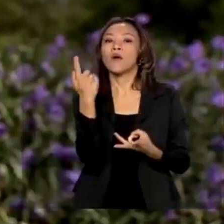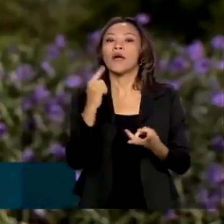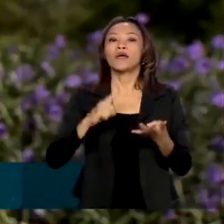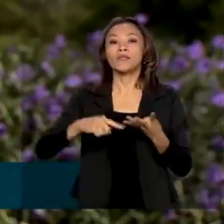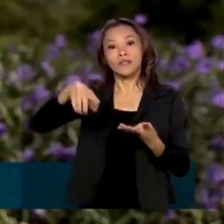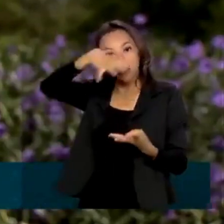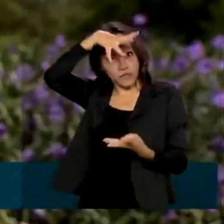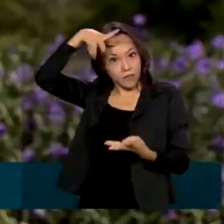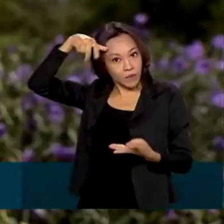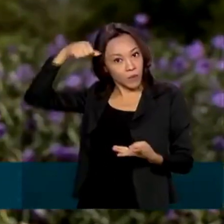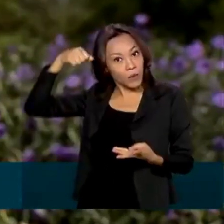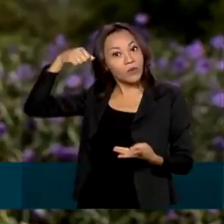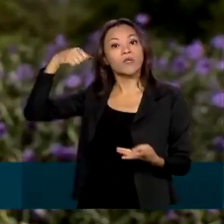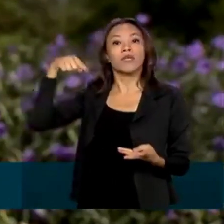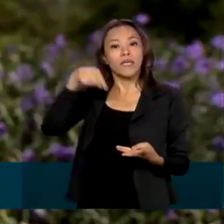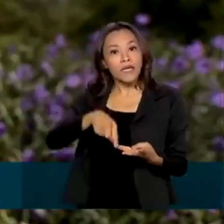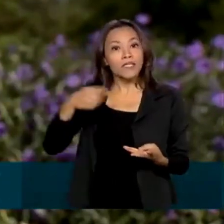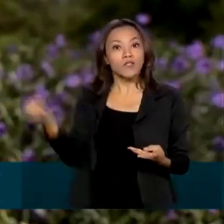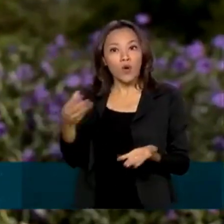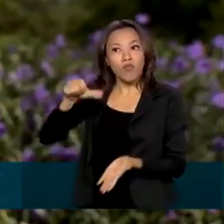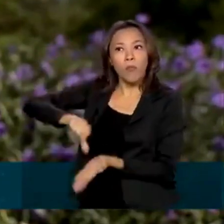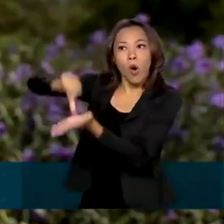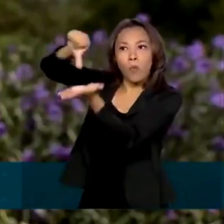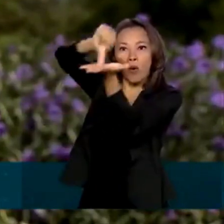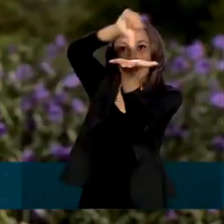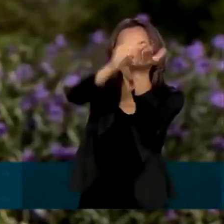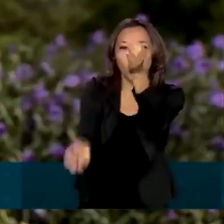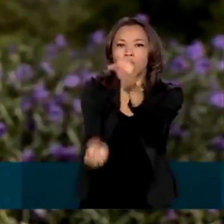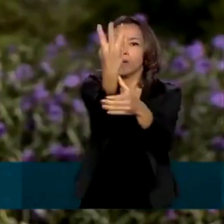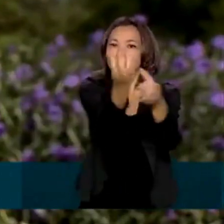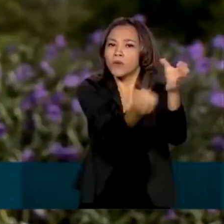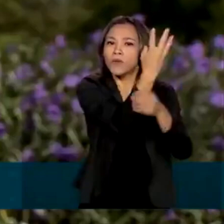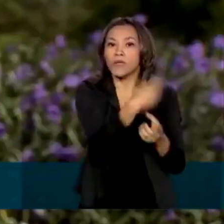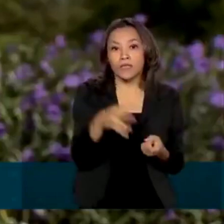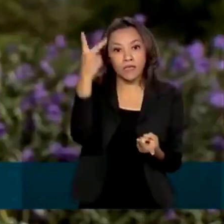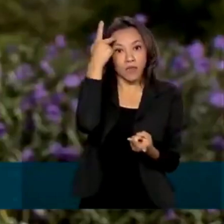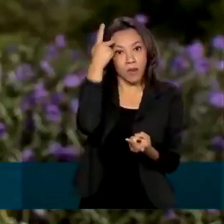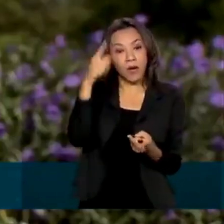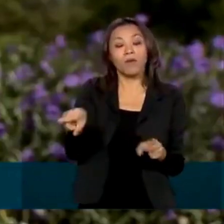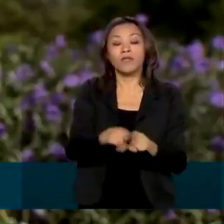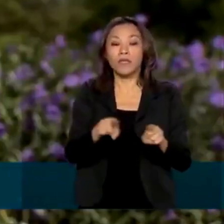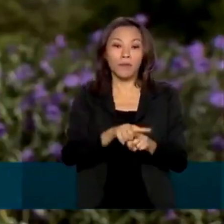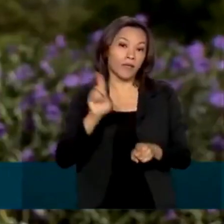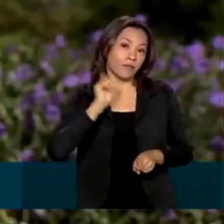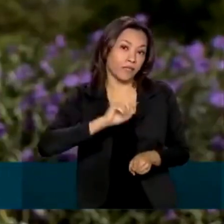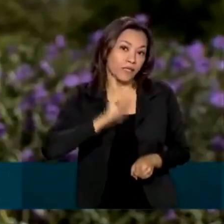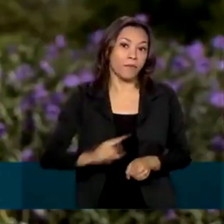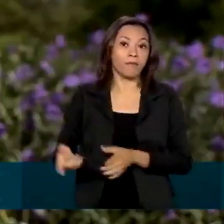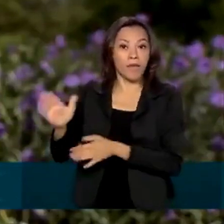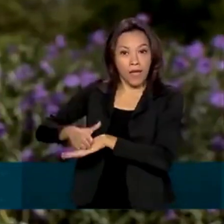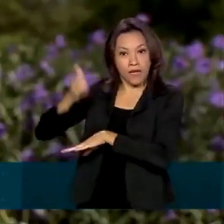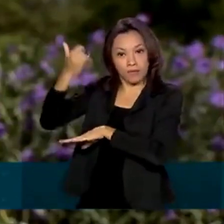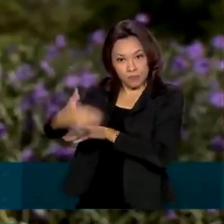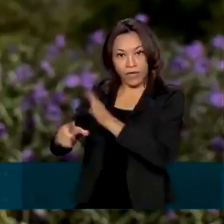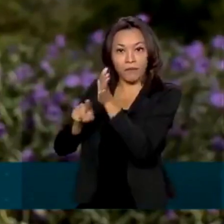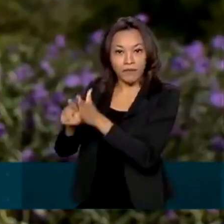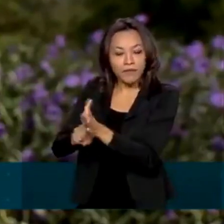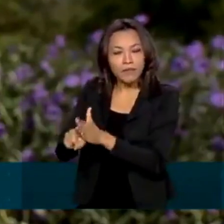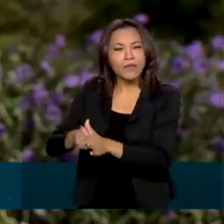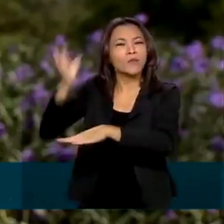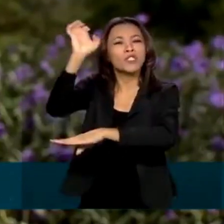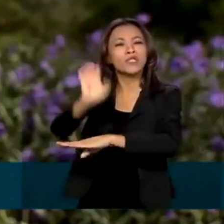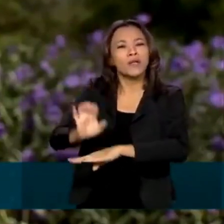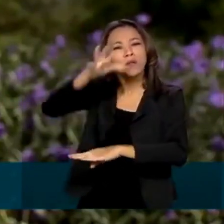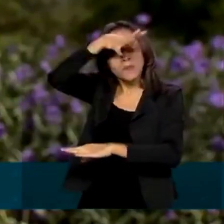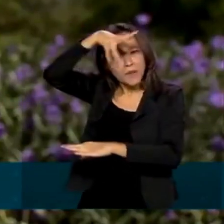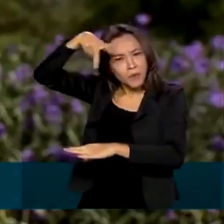previsão é que novos polos deste tipo também sejam instalados em São Paulo e Minas Gerais. Segundo a pesquisa, o estado do Mato Grosso é um